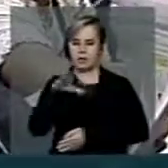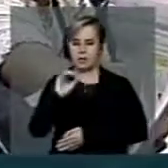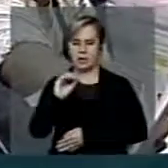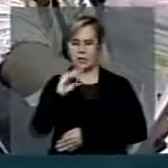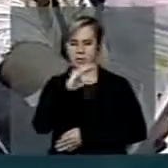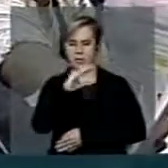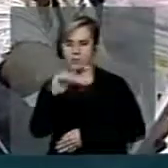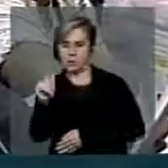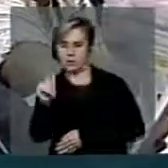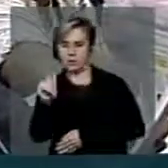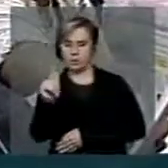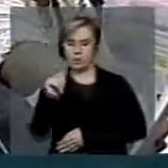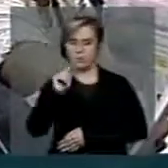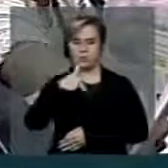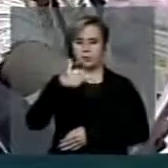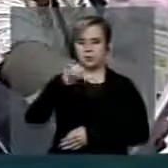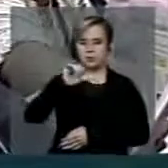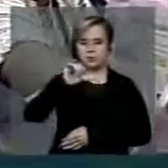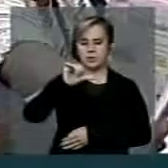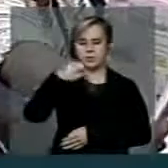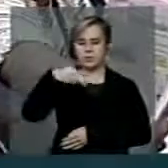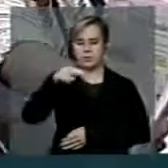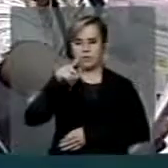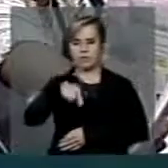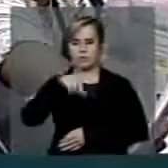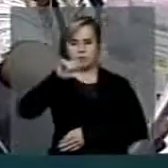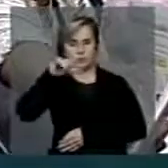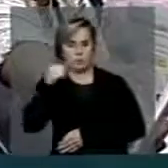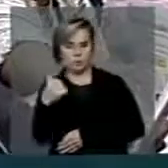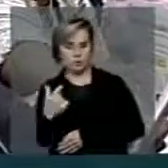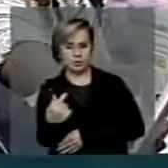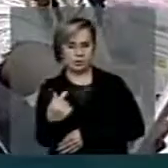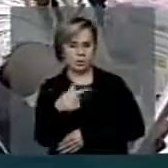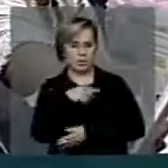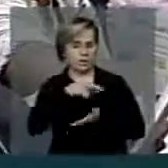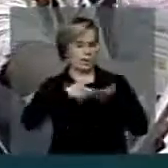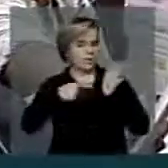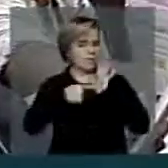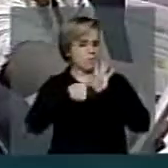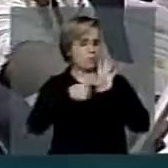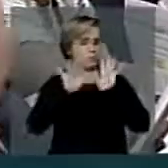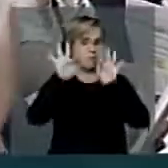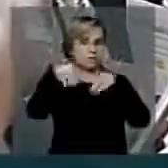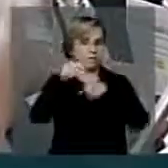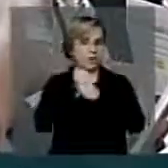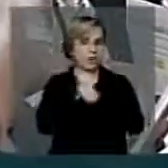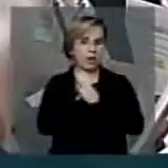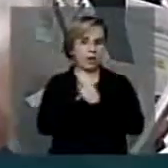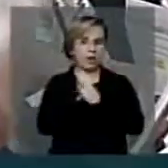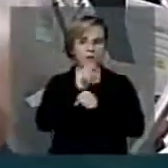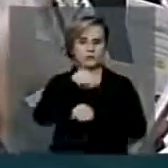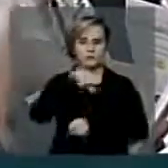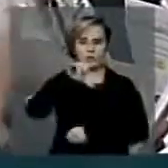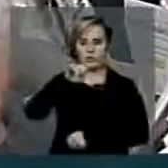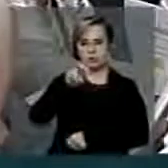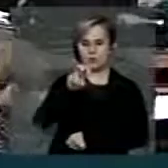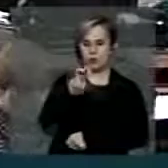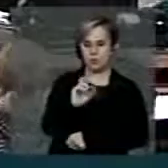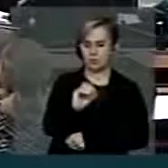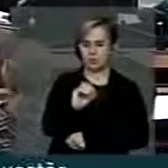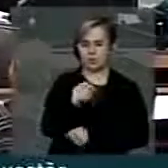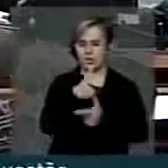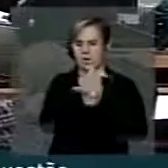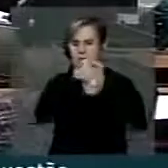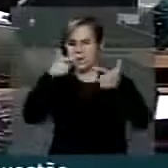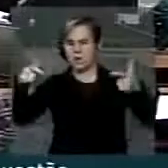de novembro de 1967. O relato mostra, como no fim da década de 1950, grandes